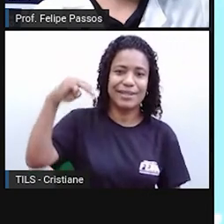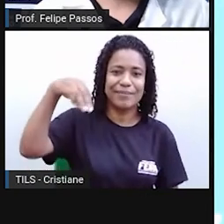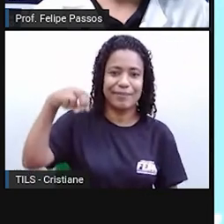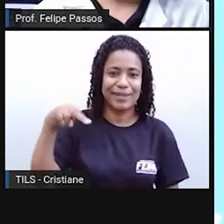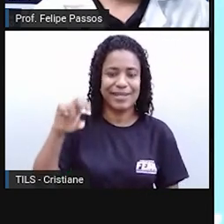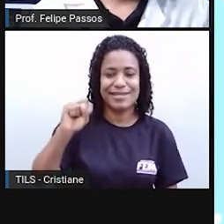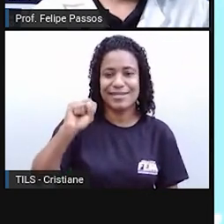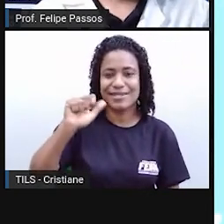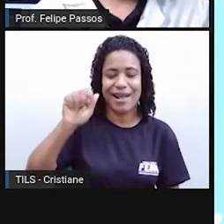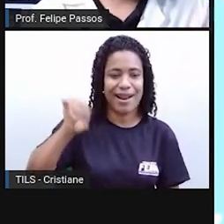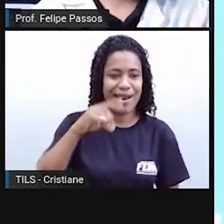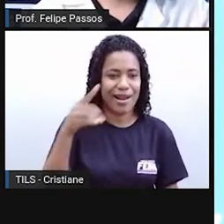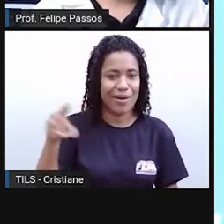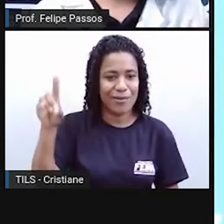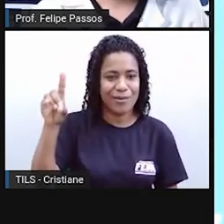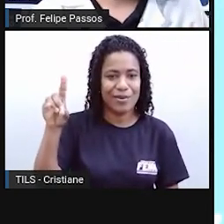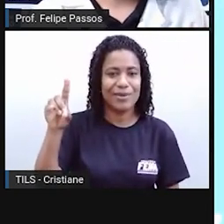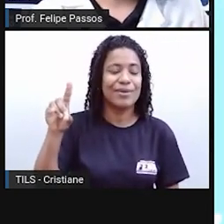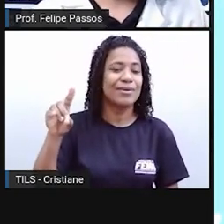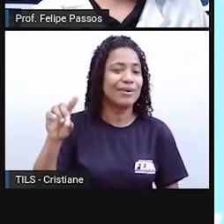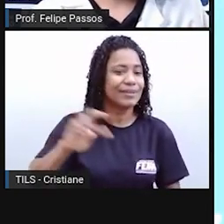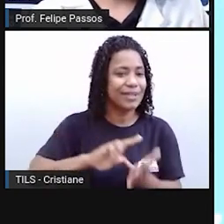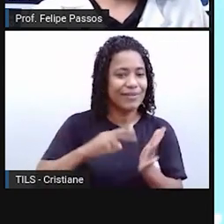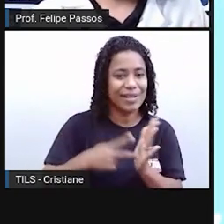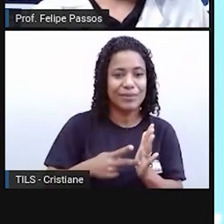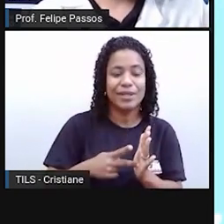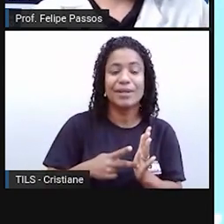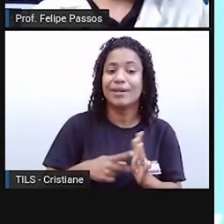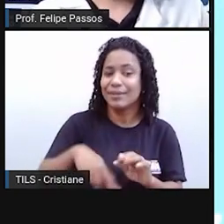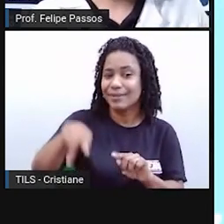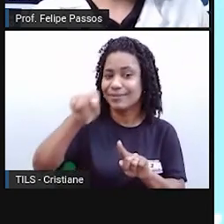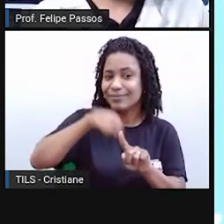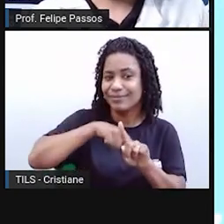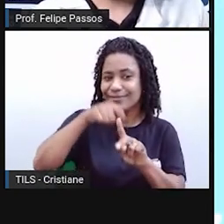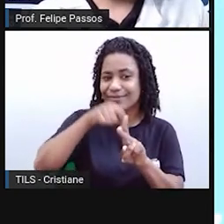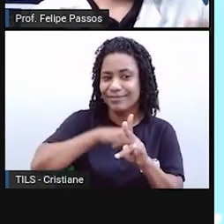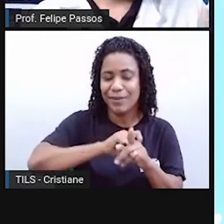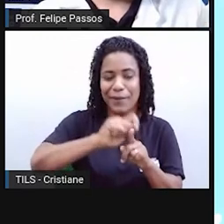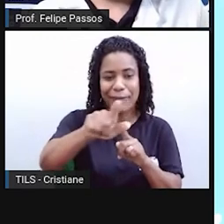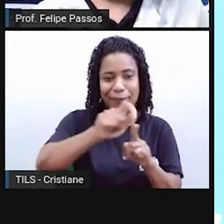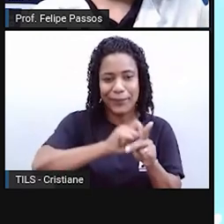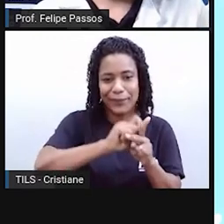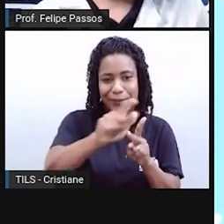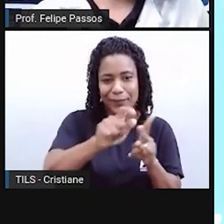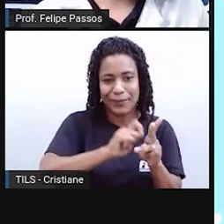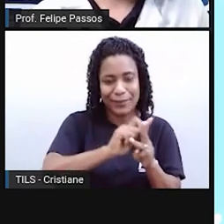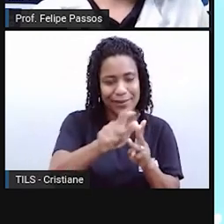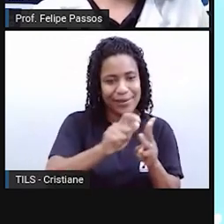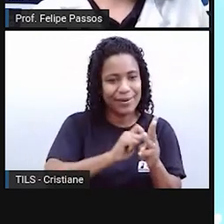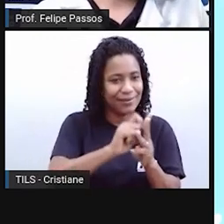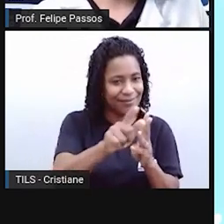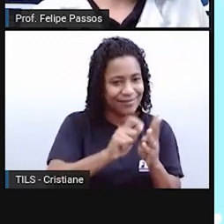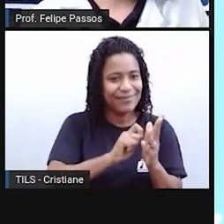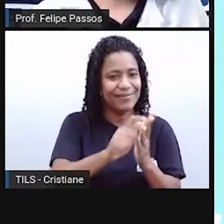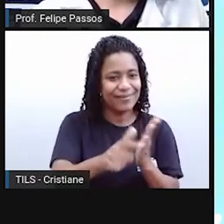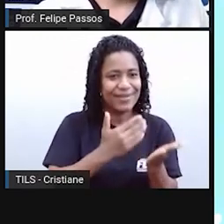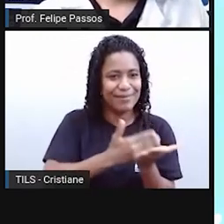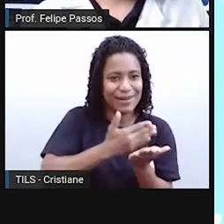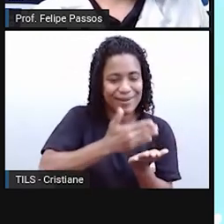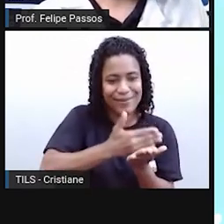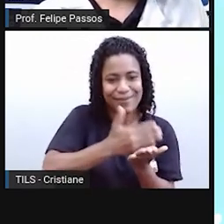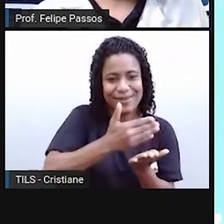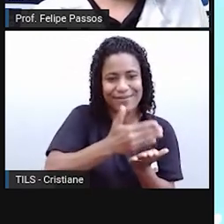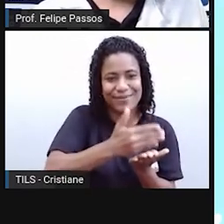mensalão é uma derivação de mensalidade, né? Uma coisa que é paga, um valor que é pago mensalmente.